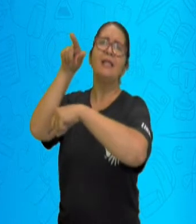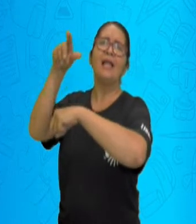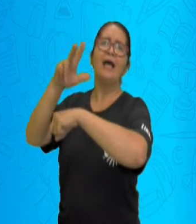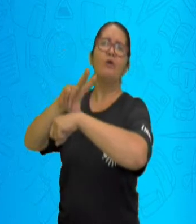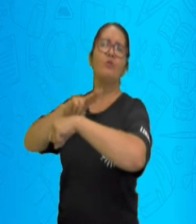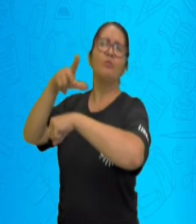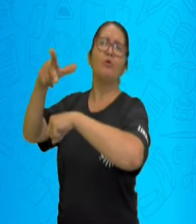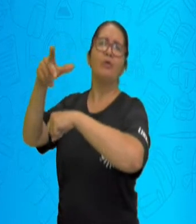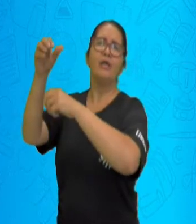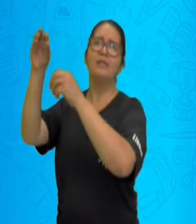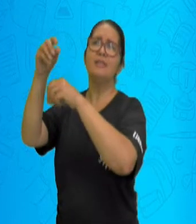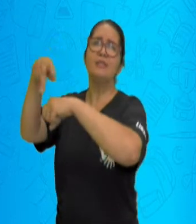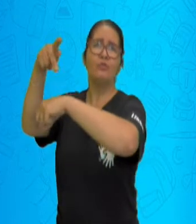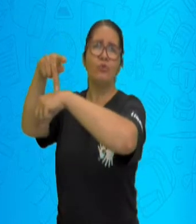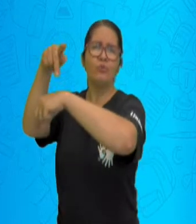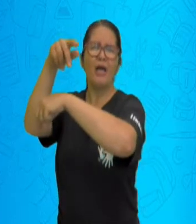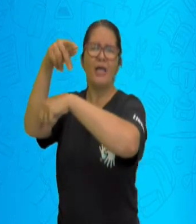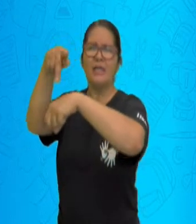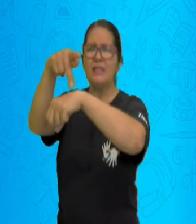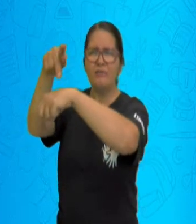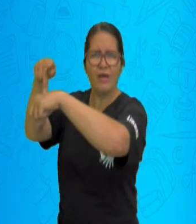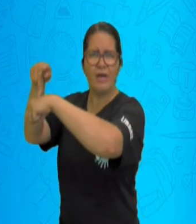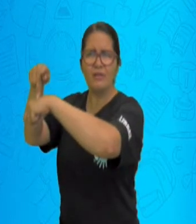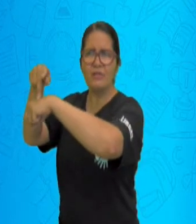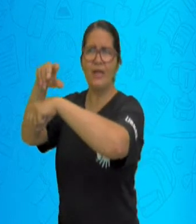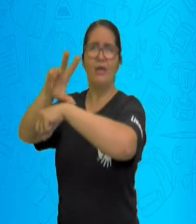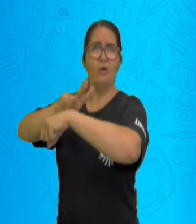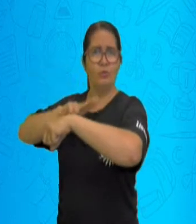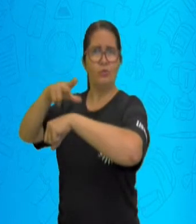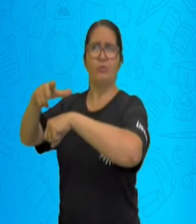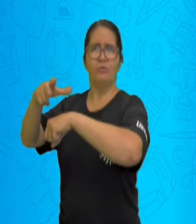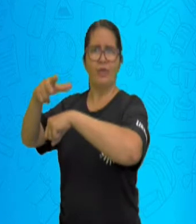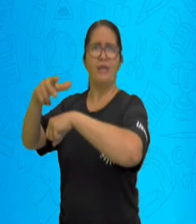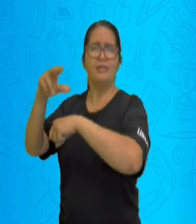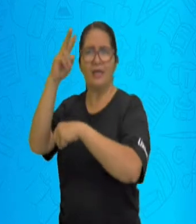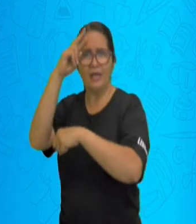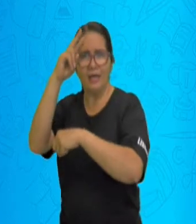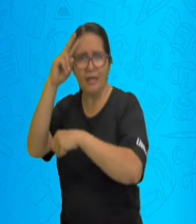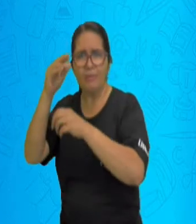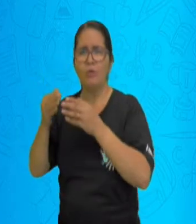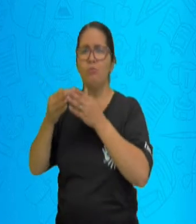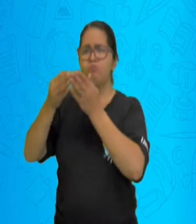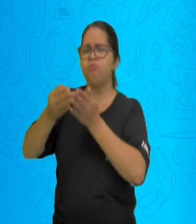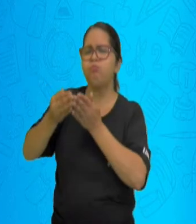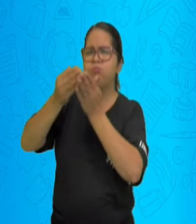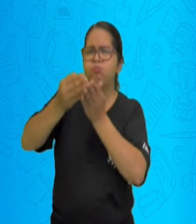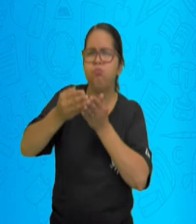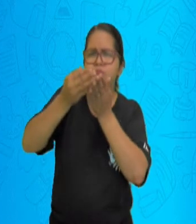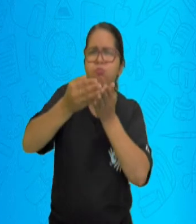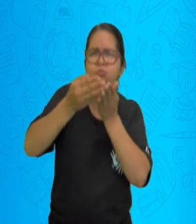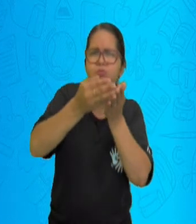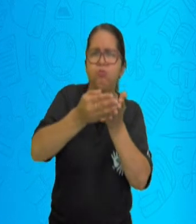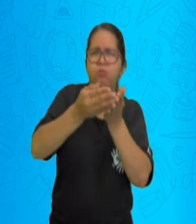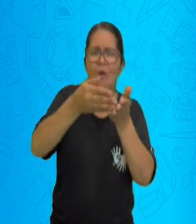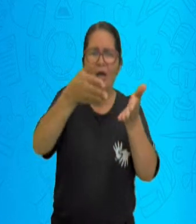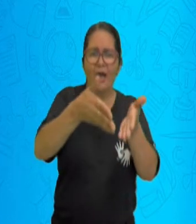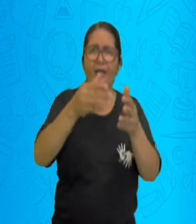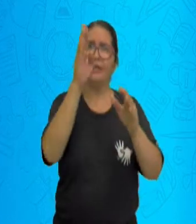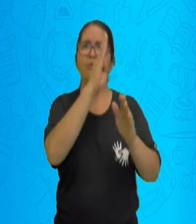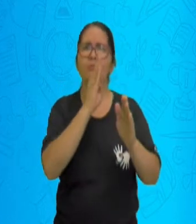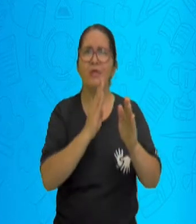tempo. Então, a colonização portuguesa é um processo de imigração. O processo de